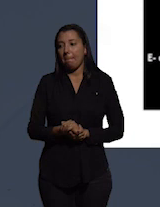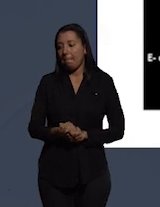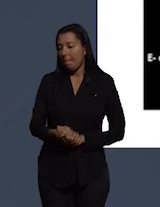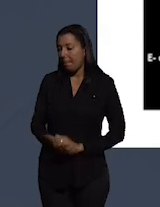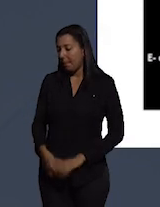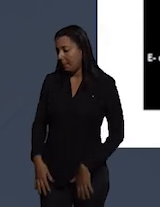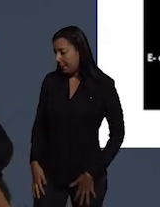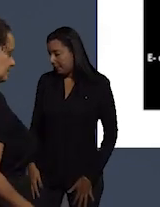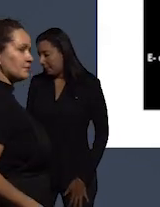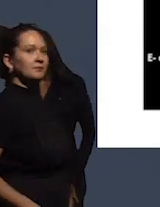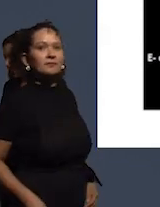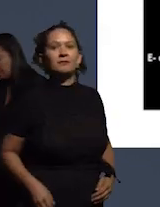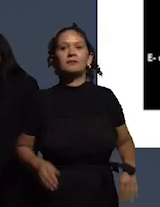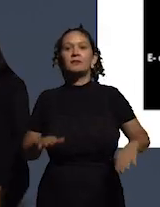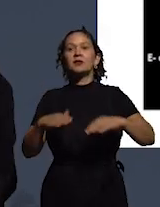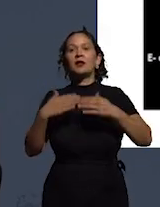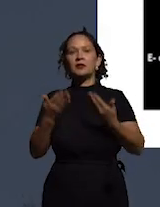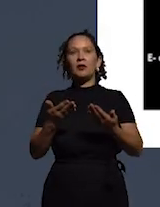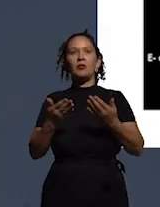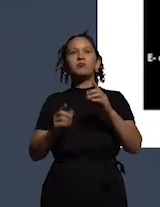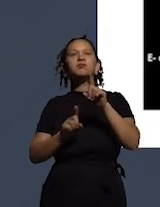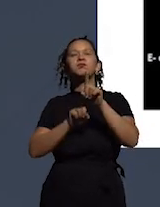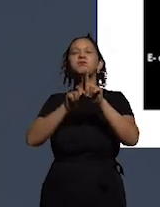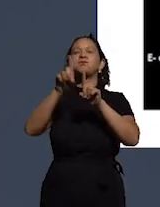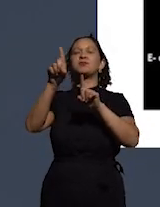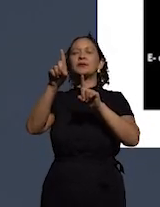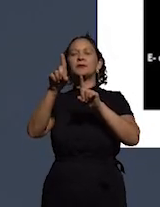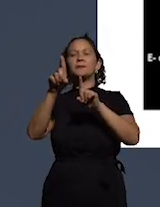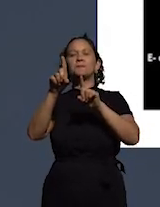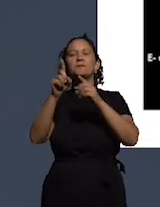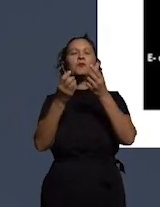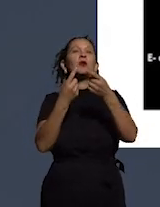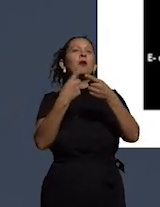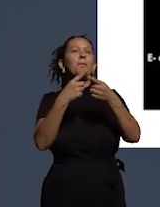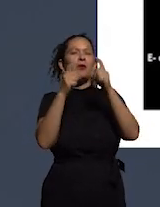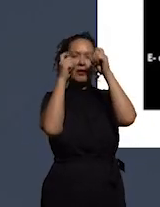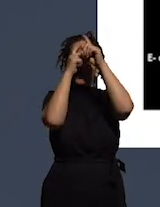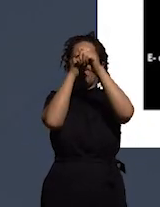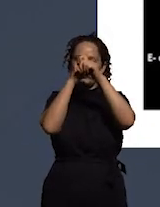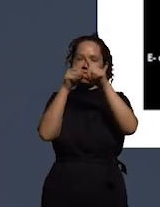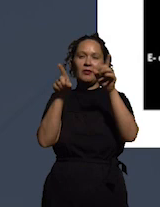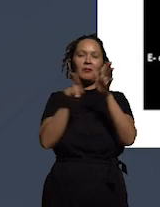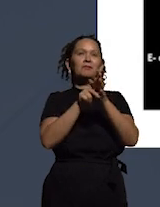sobre o aumento das restrições isso às vezes é mais difícil porque é uma questão política